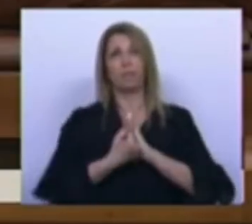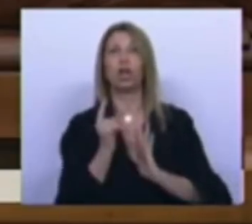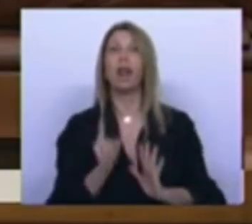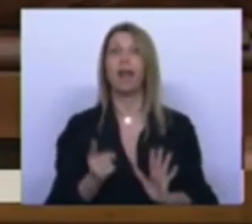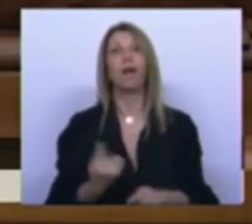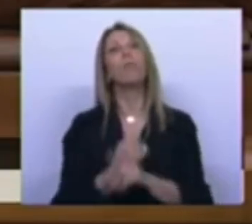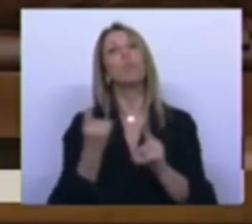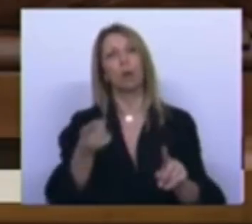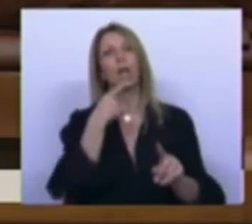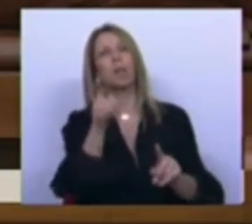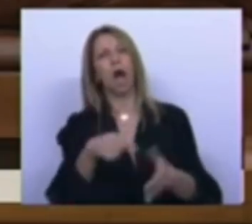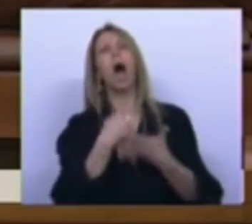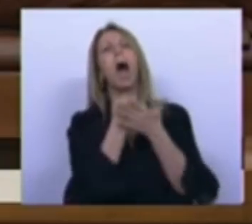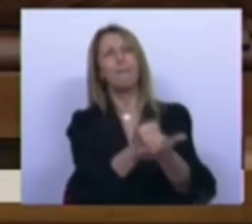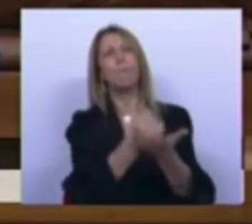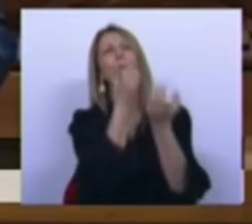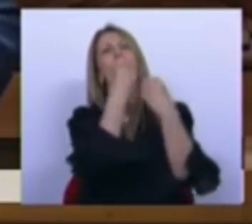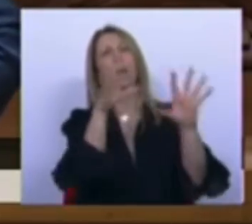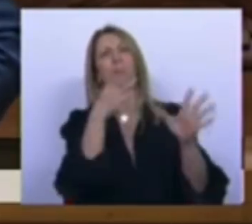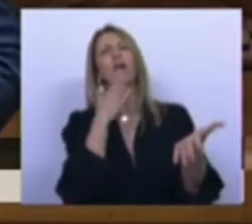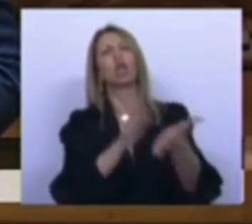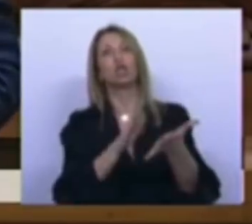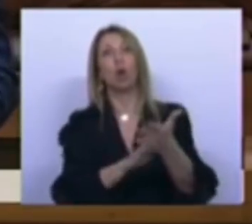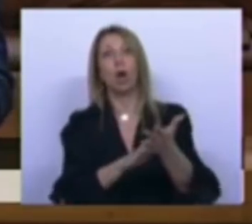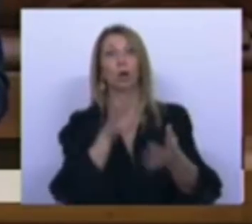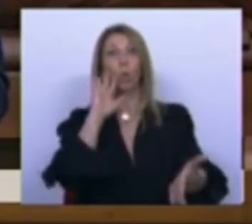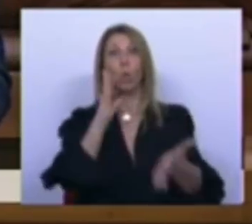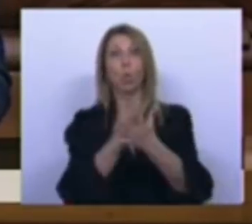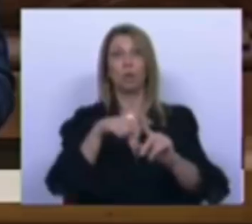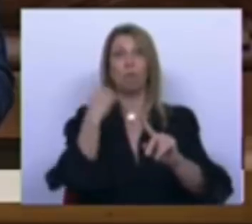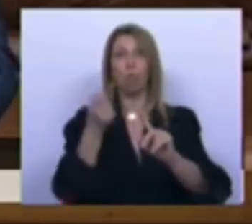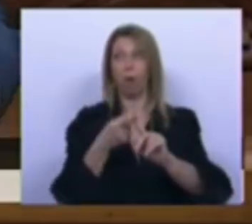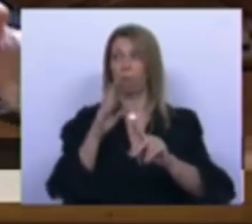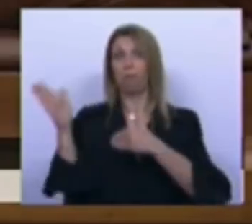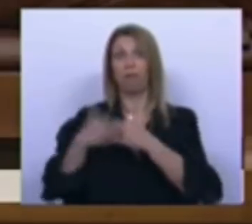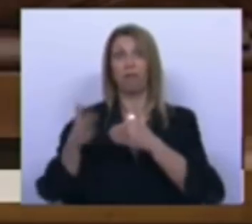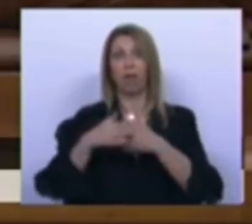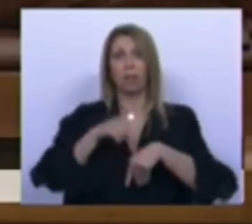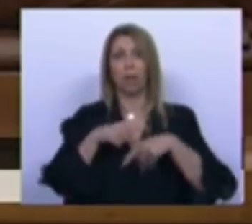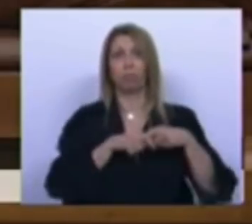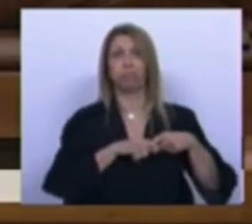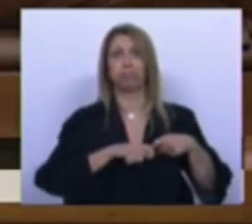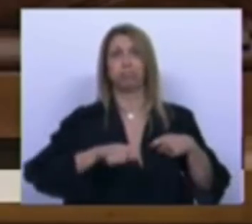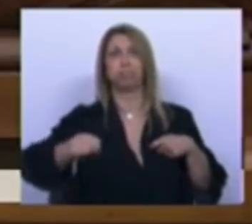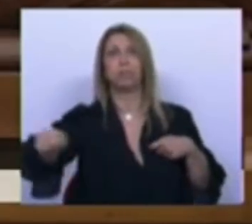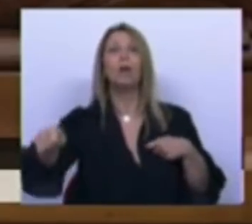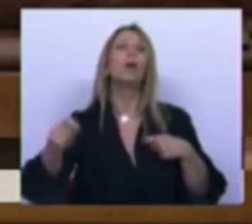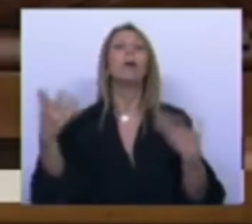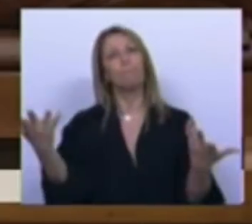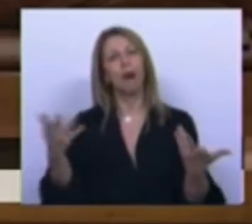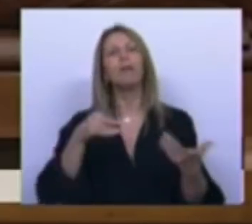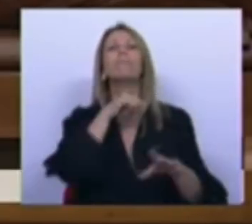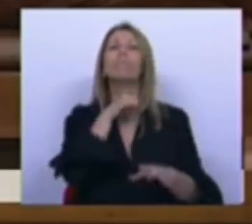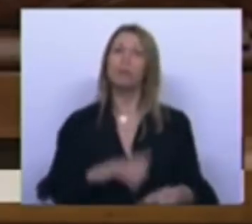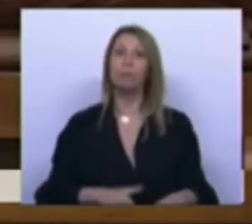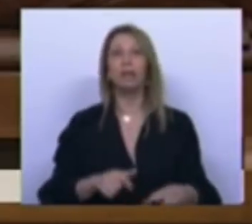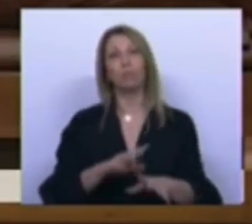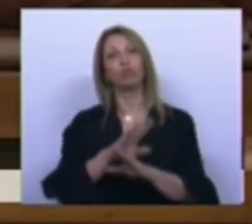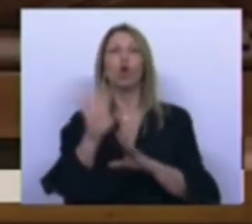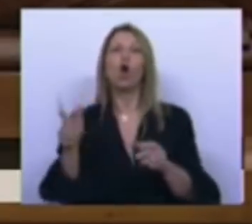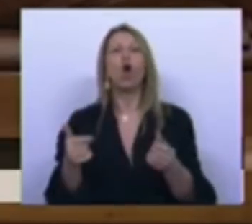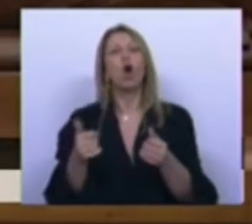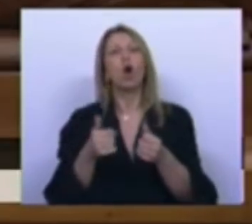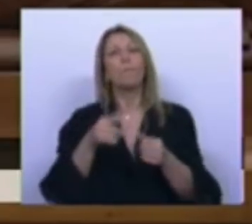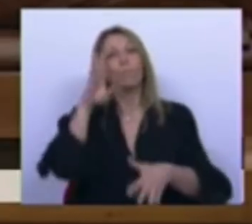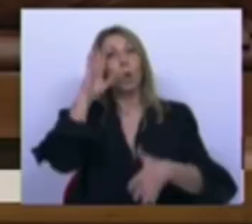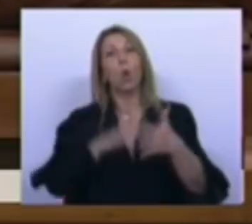as perdas dos restaurantes no último ano, em que estiveram fechados uma boa parte do tempo, permitimos que os companheiros do PCP realizem